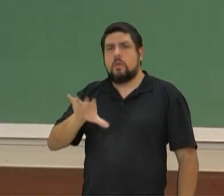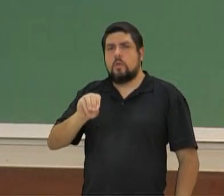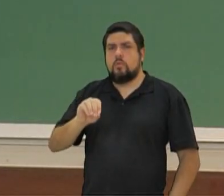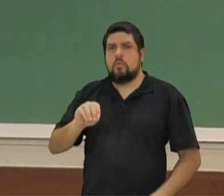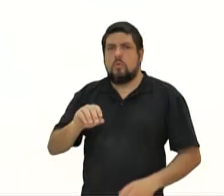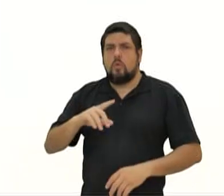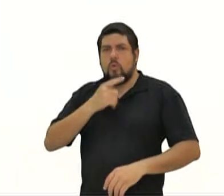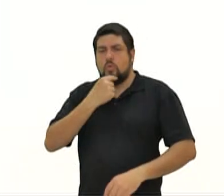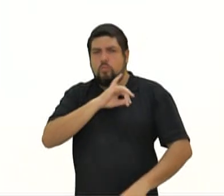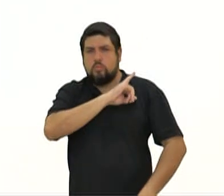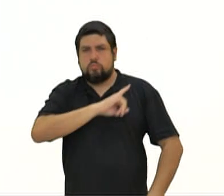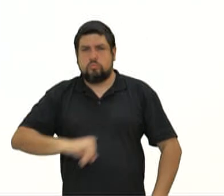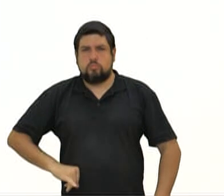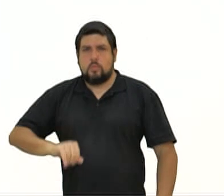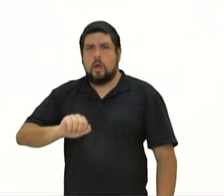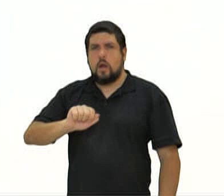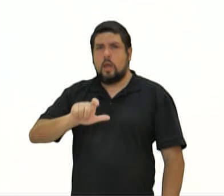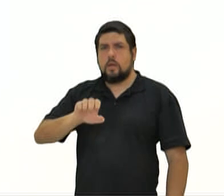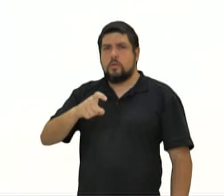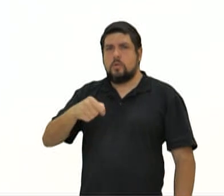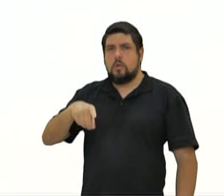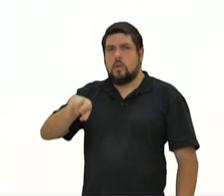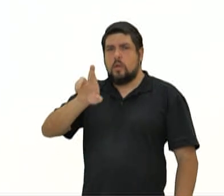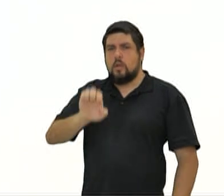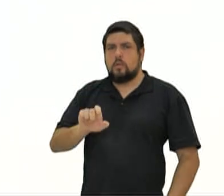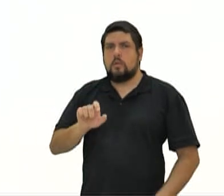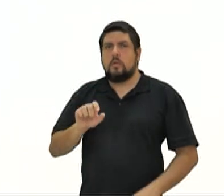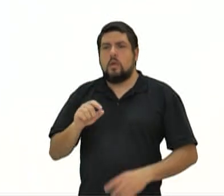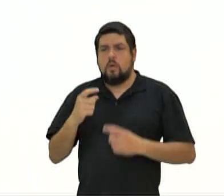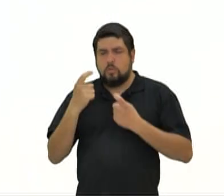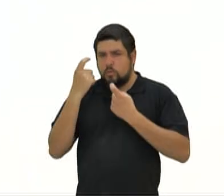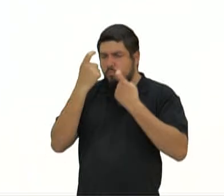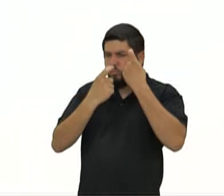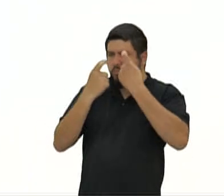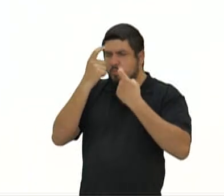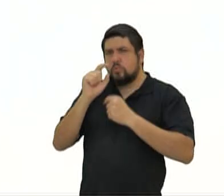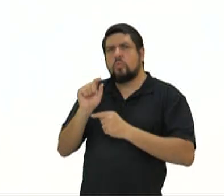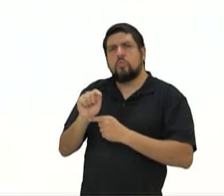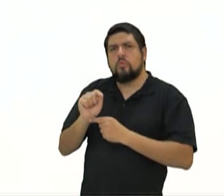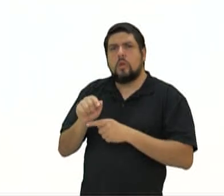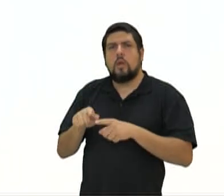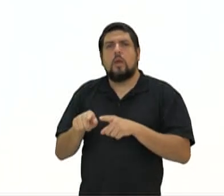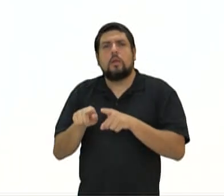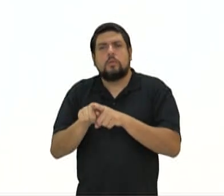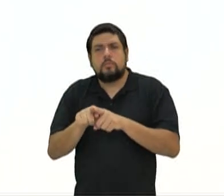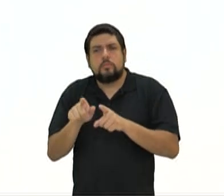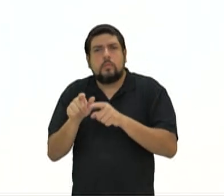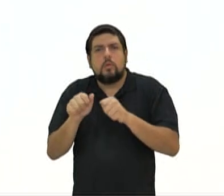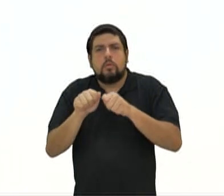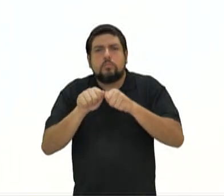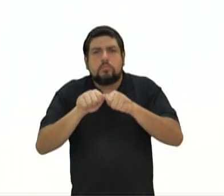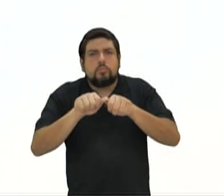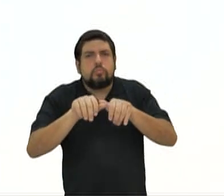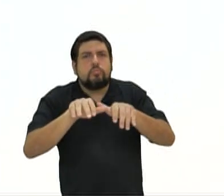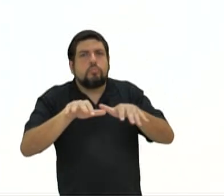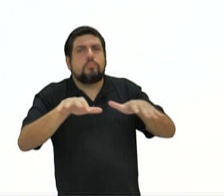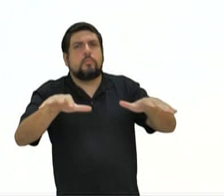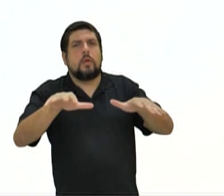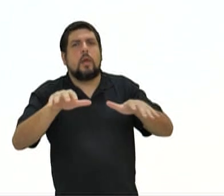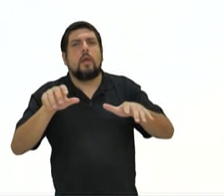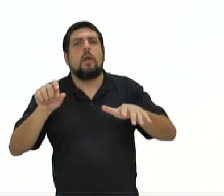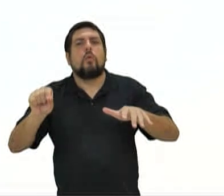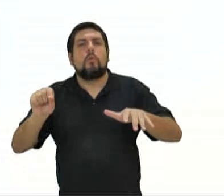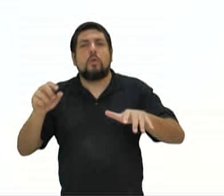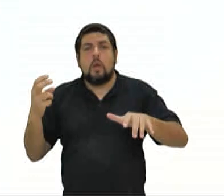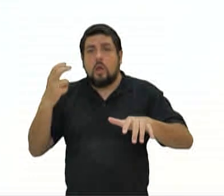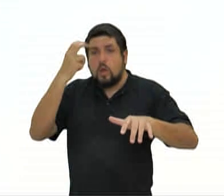Grande se preocupou em levar e discutir, difundir, difundir é propagar a cultura